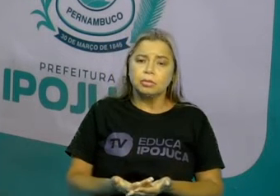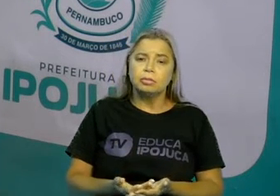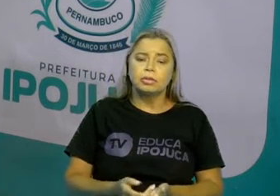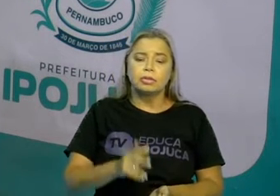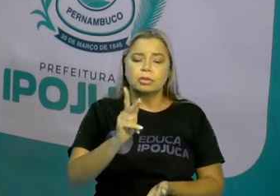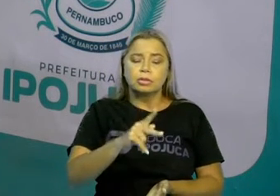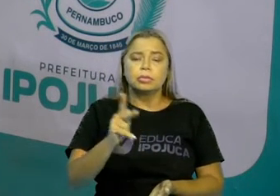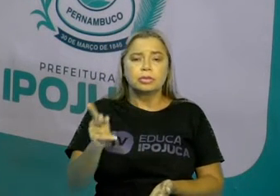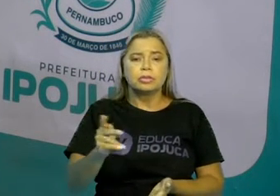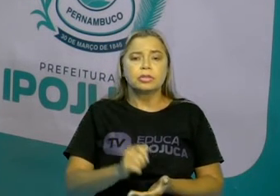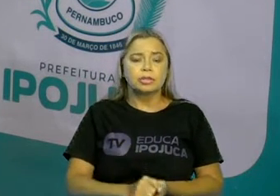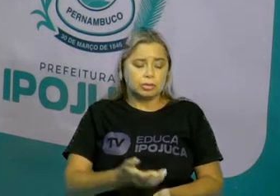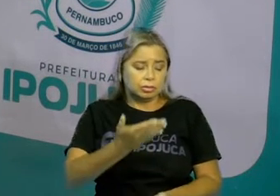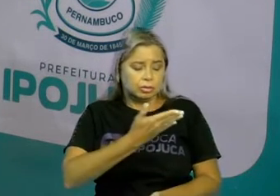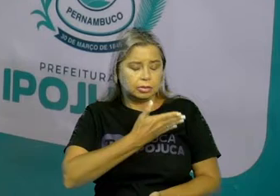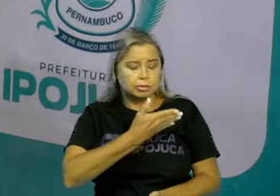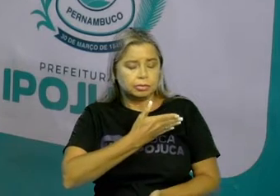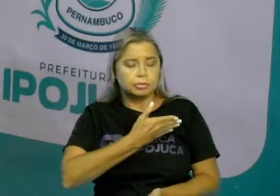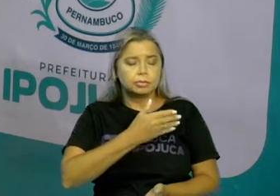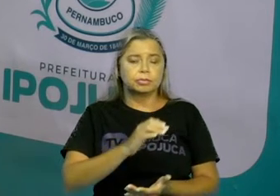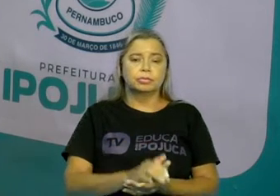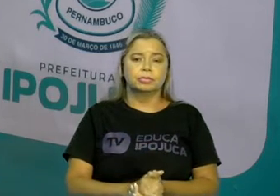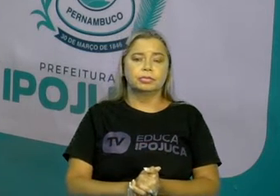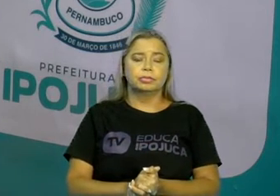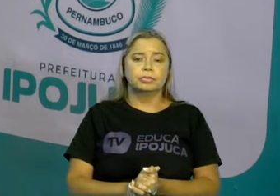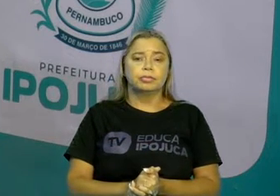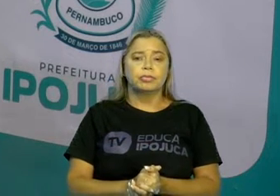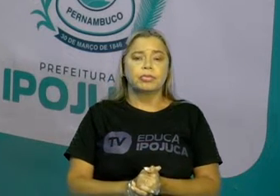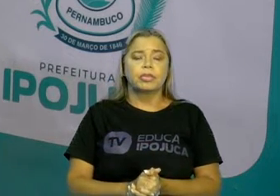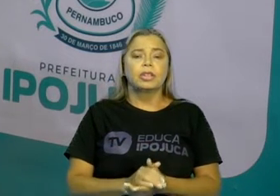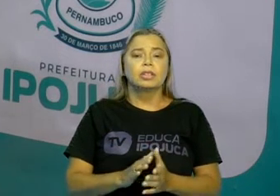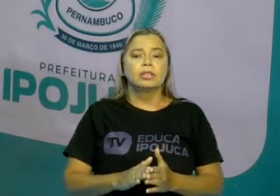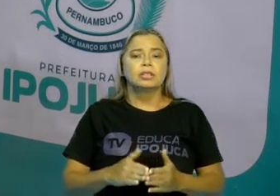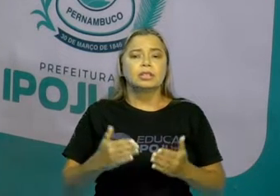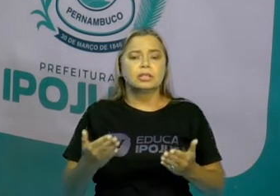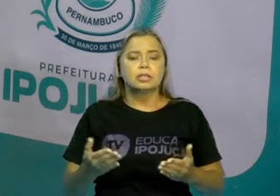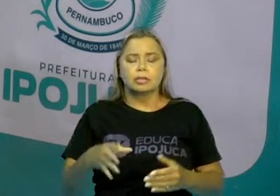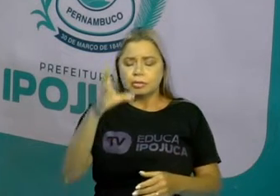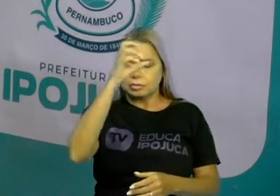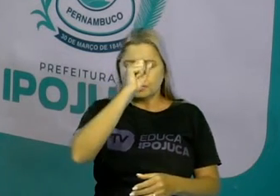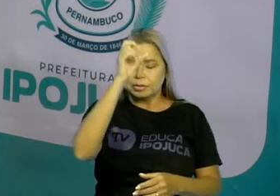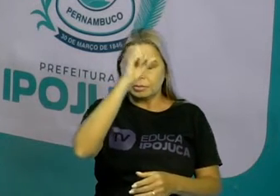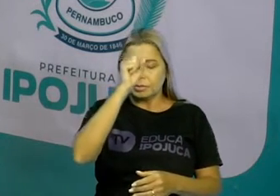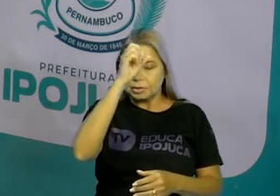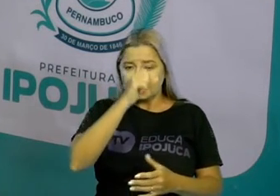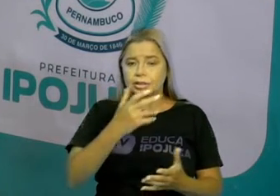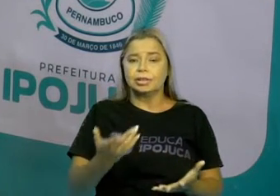professor e com seus colegas. Socialmente, você vai aprender mais.